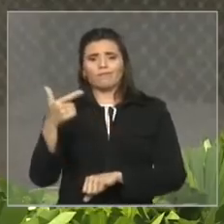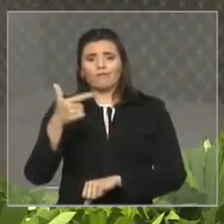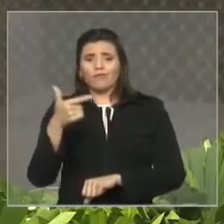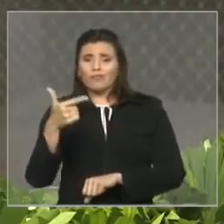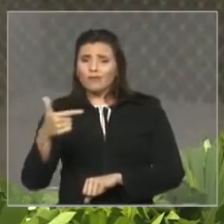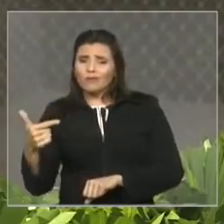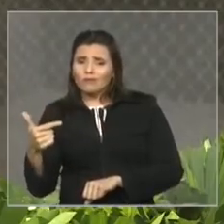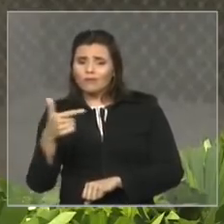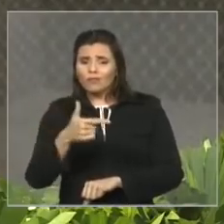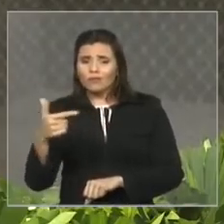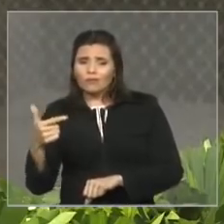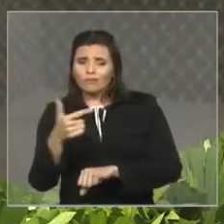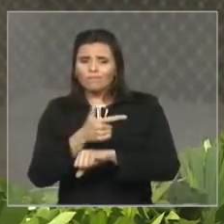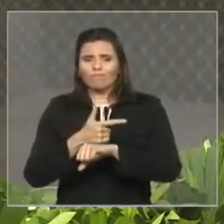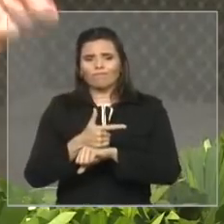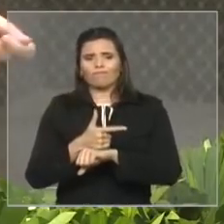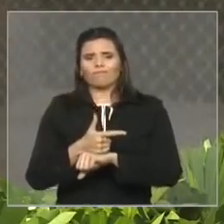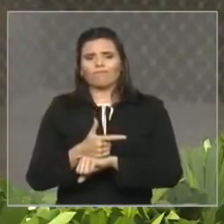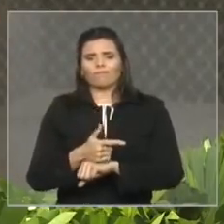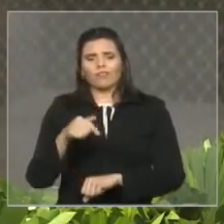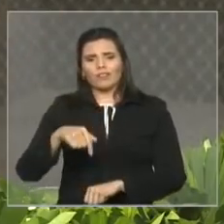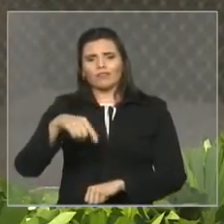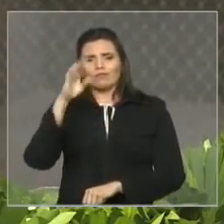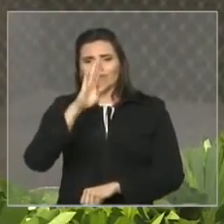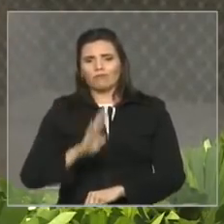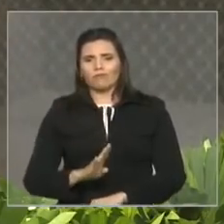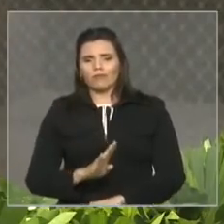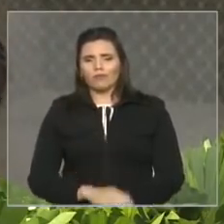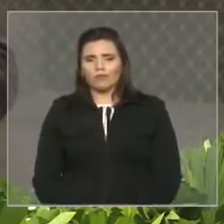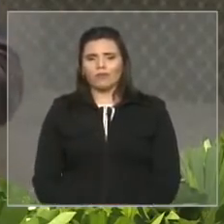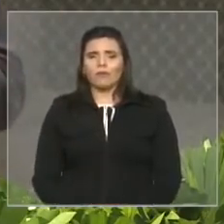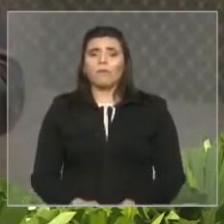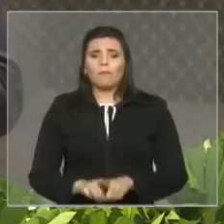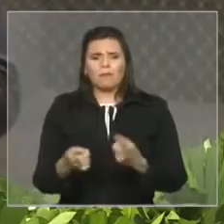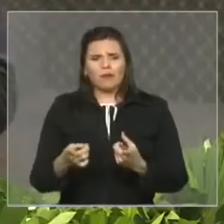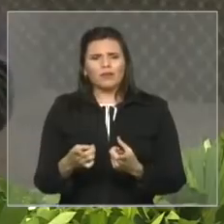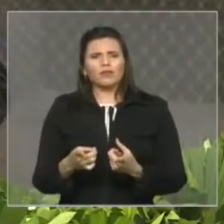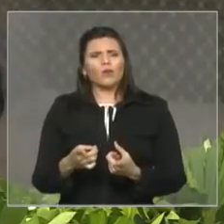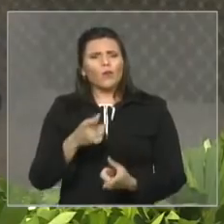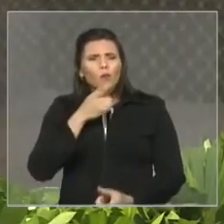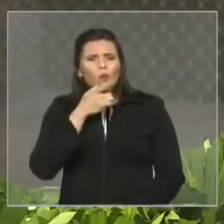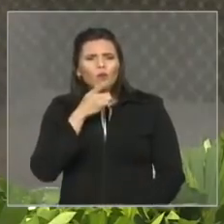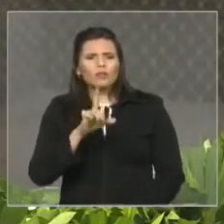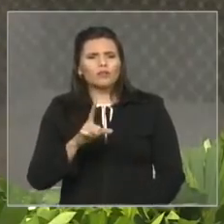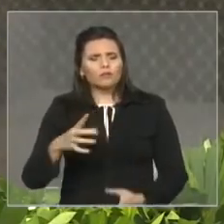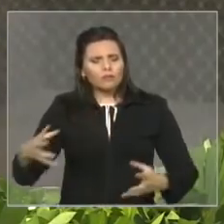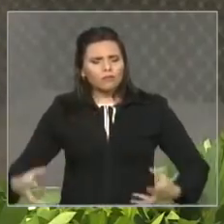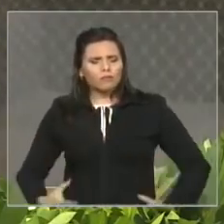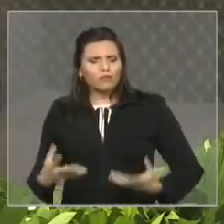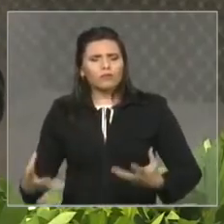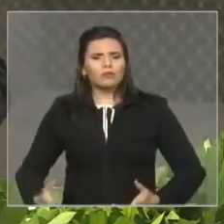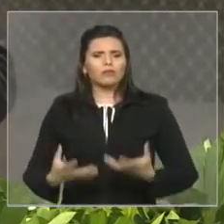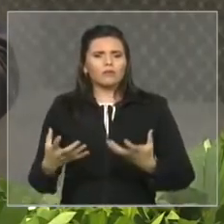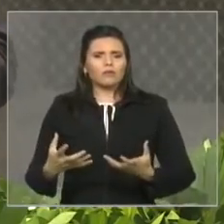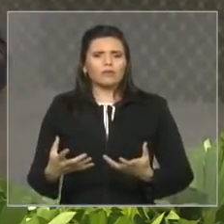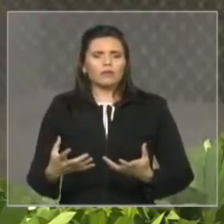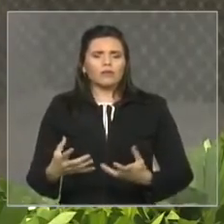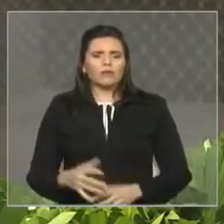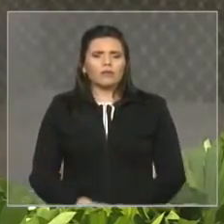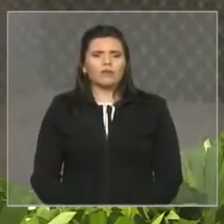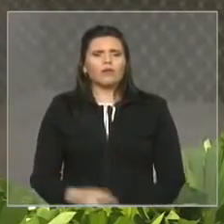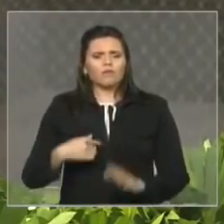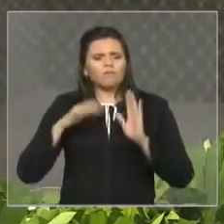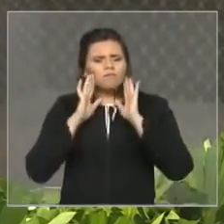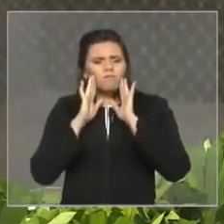conseguimos mediante investimentos mediante priorização por parte do governador do estado